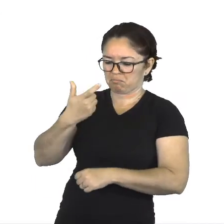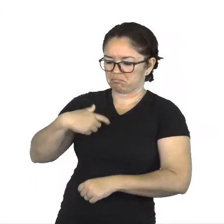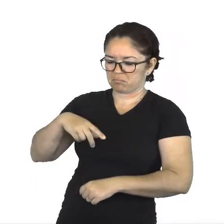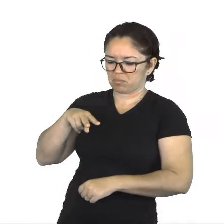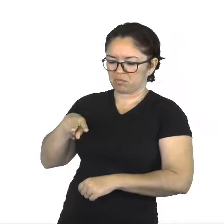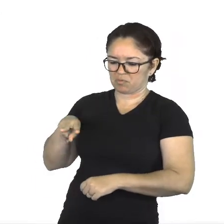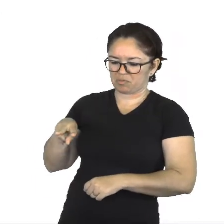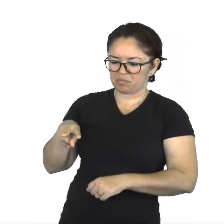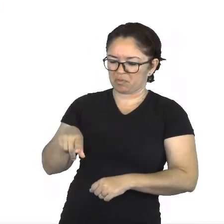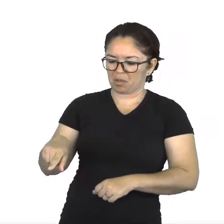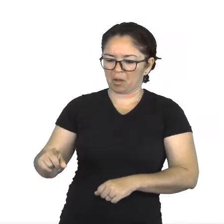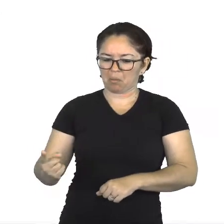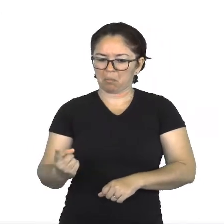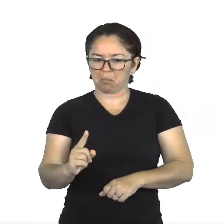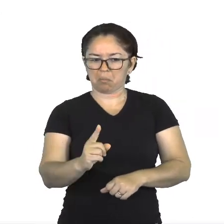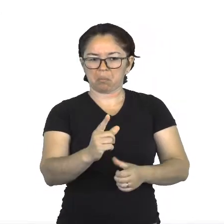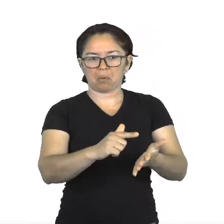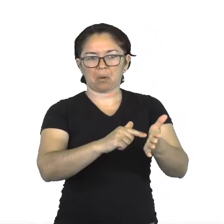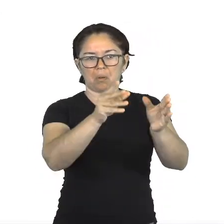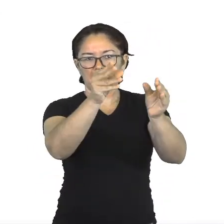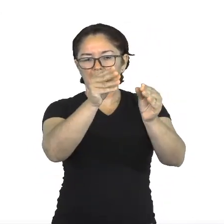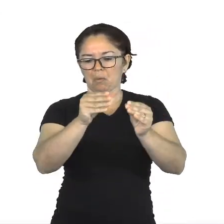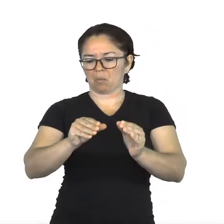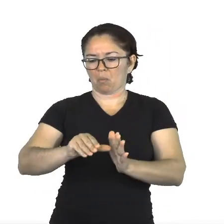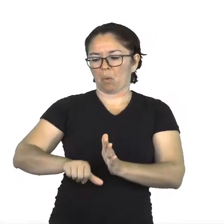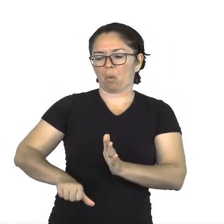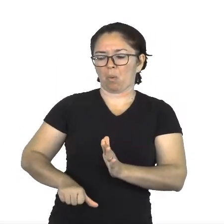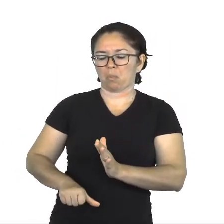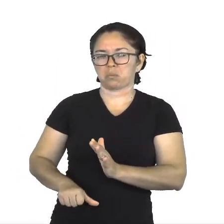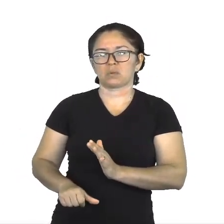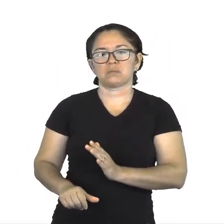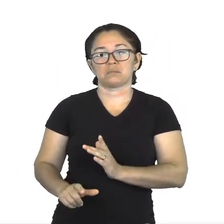que seu trabalho cruzou com a vida da menina.